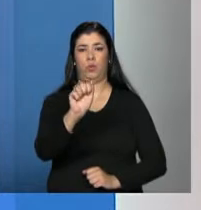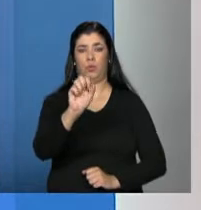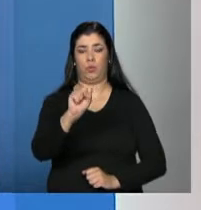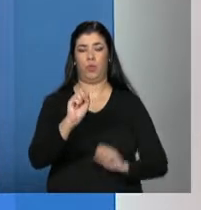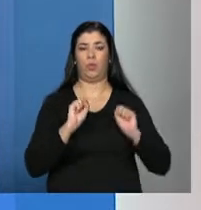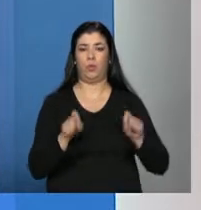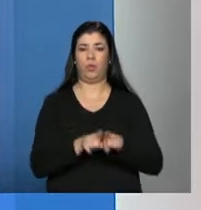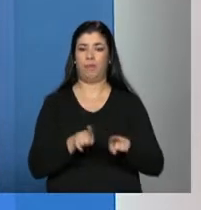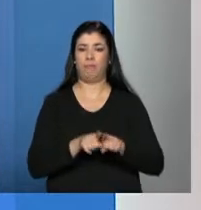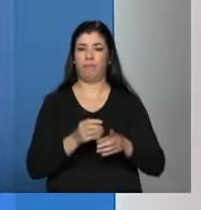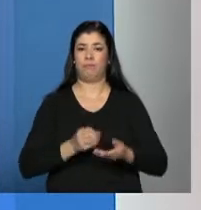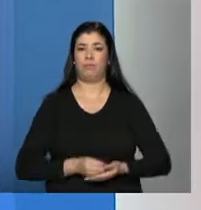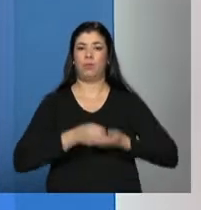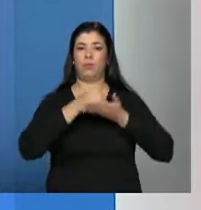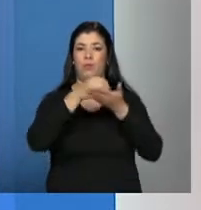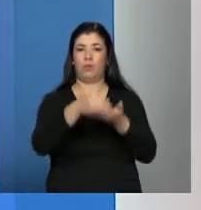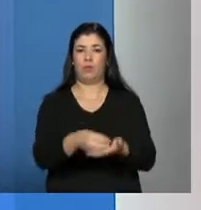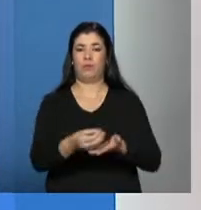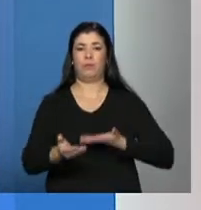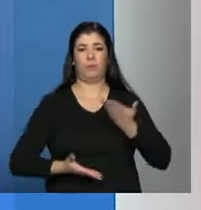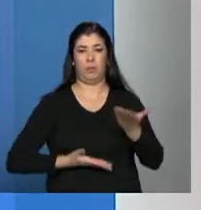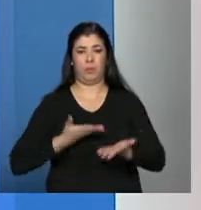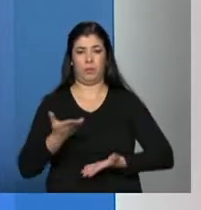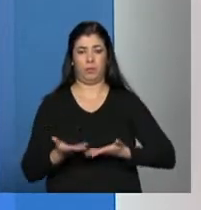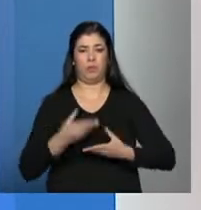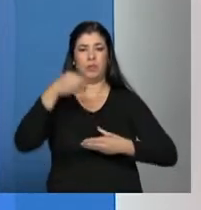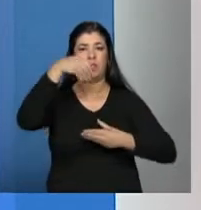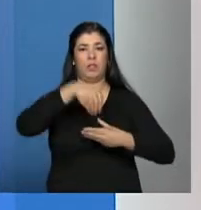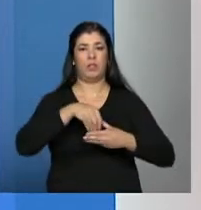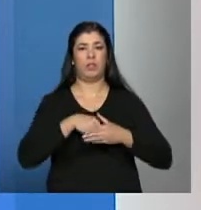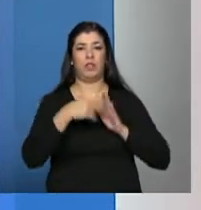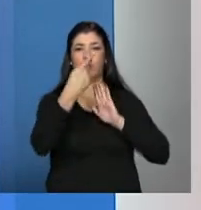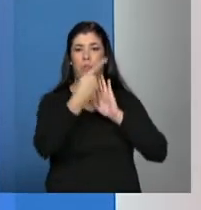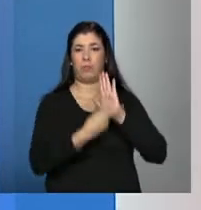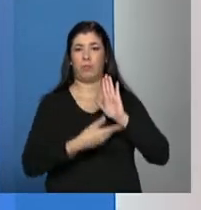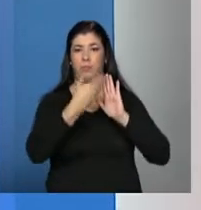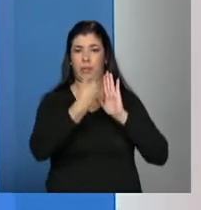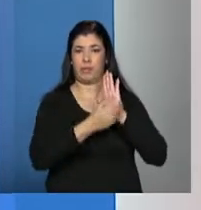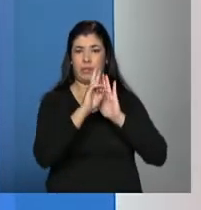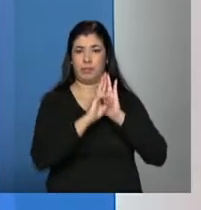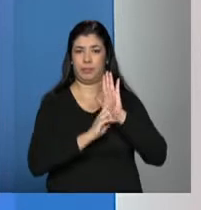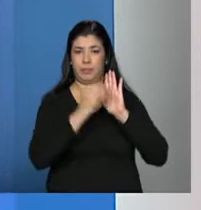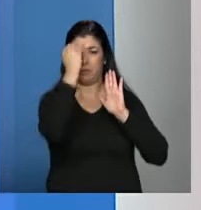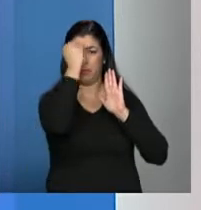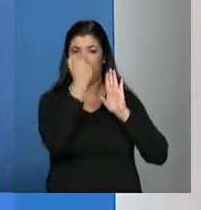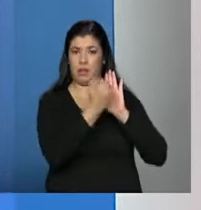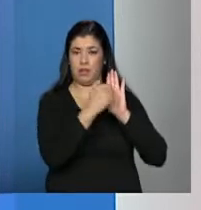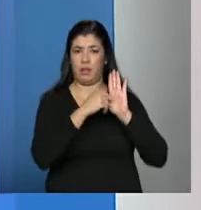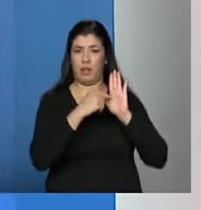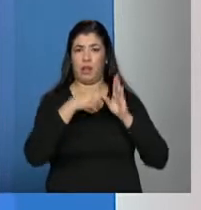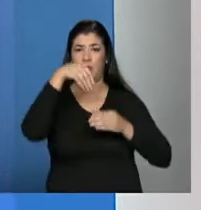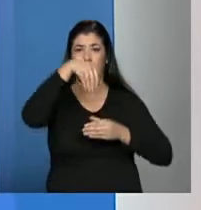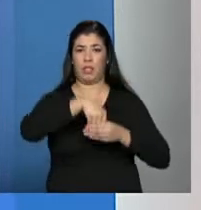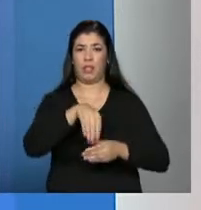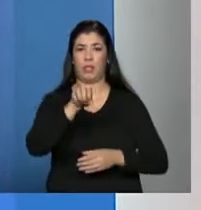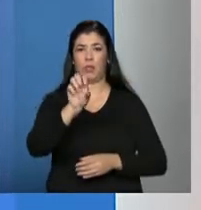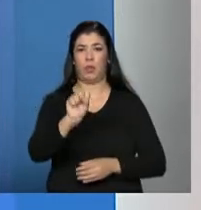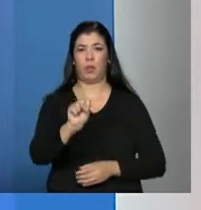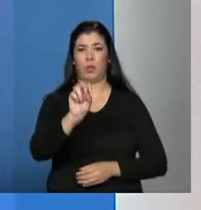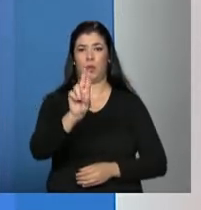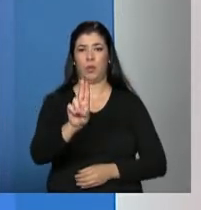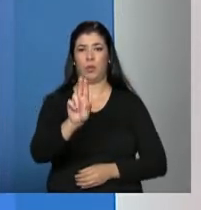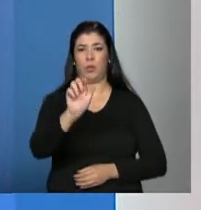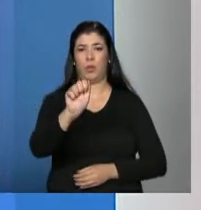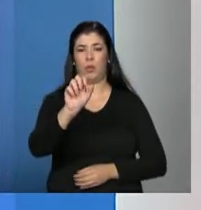oferecer os serviços dentro de um padrão das regras que estão colocadas no SUAS. Então é uma